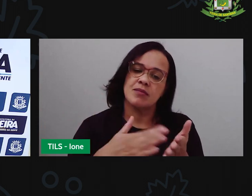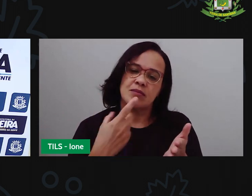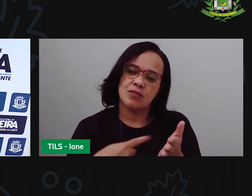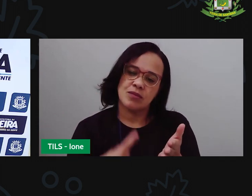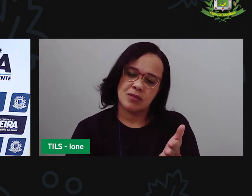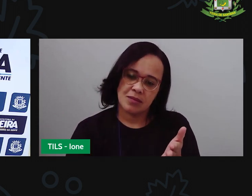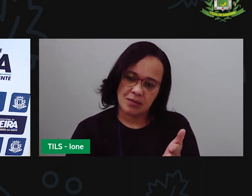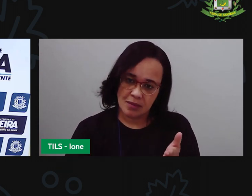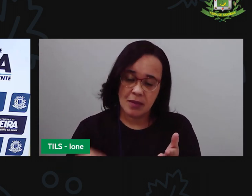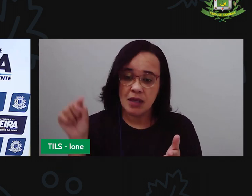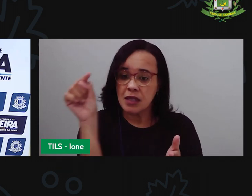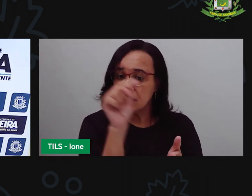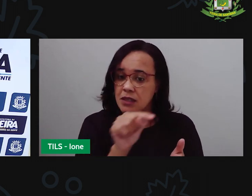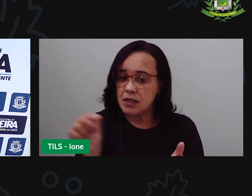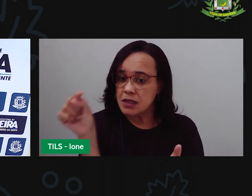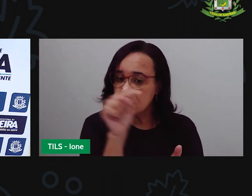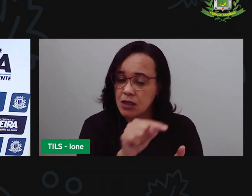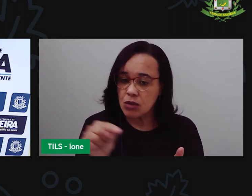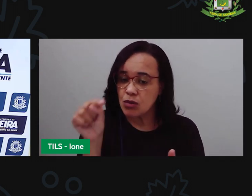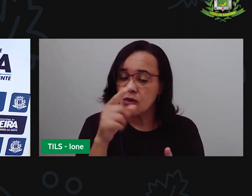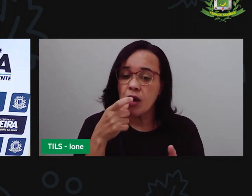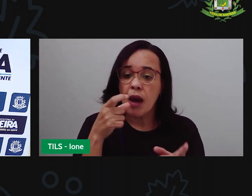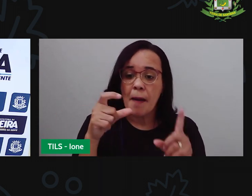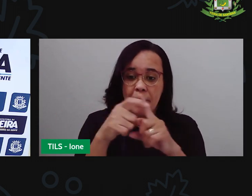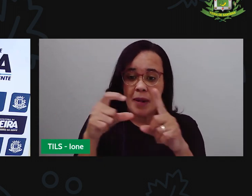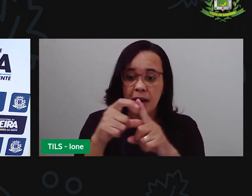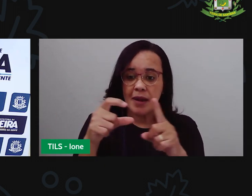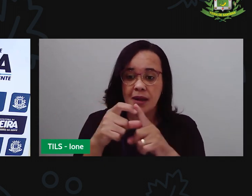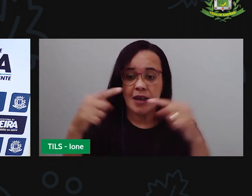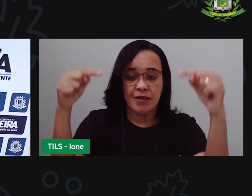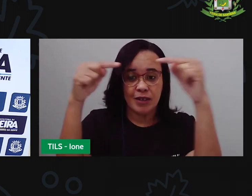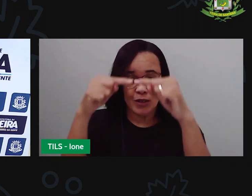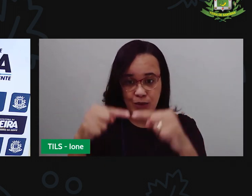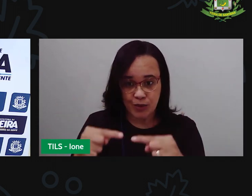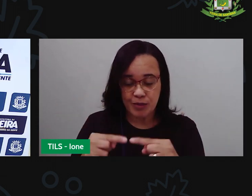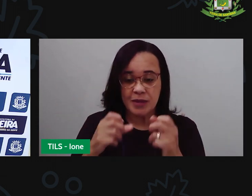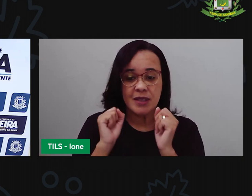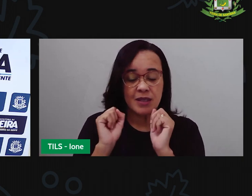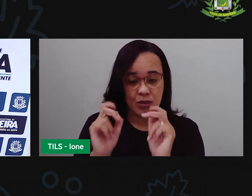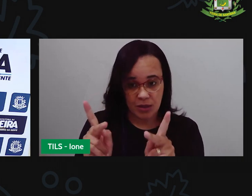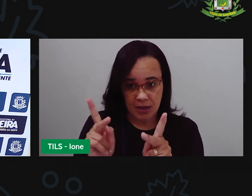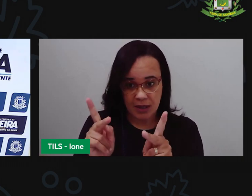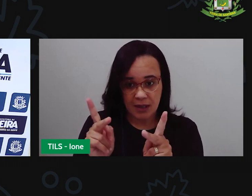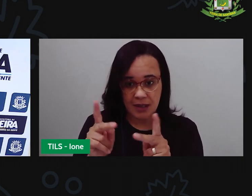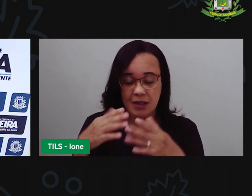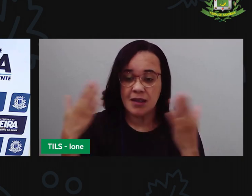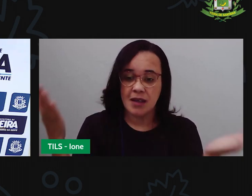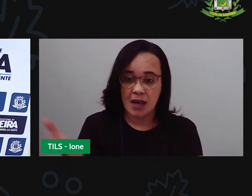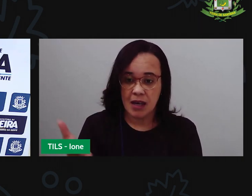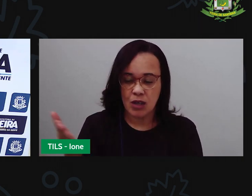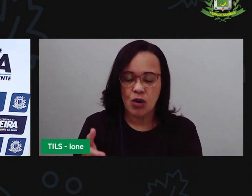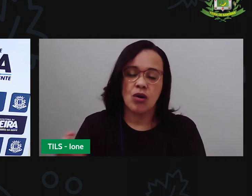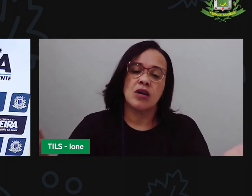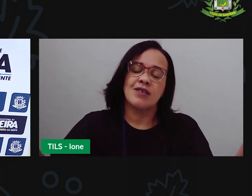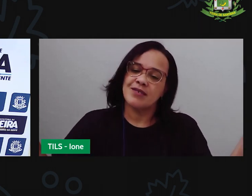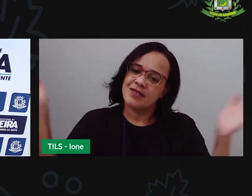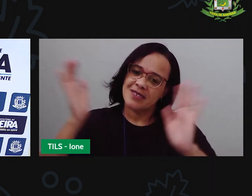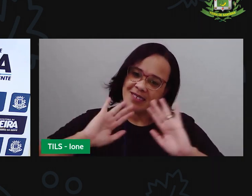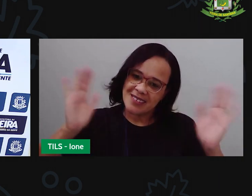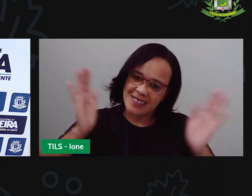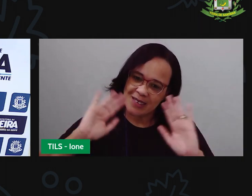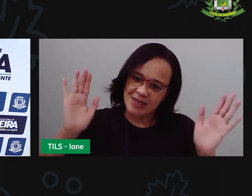circulando ali as palavras seguidas, tá bom? agora, agora eu vou me despedir de vocês